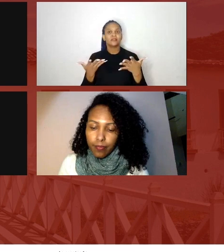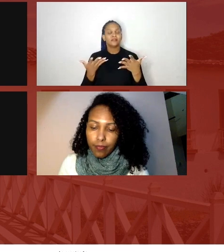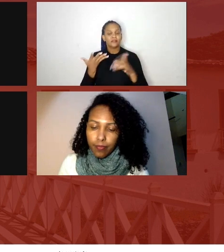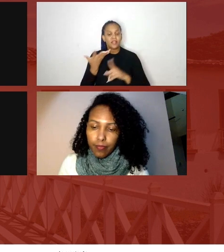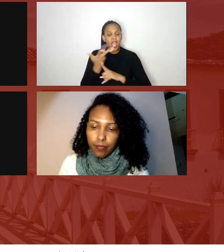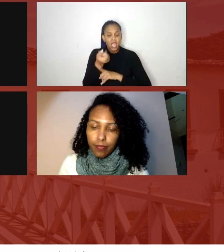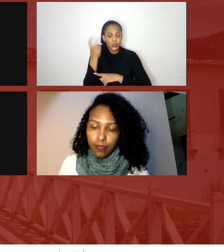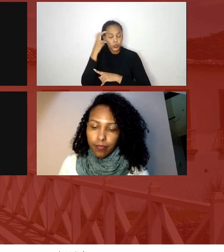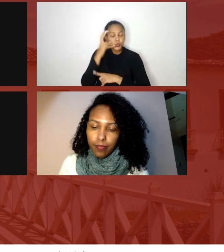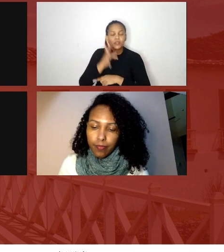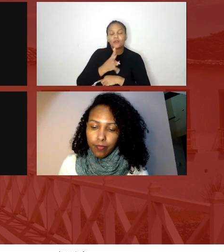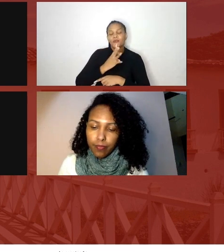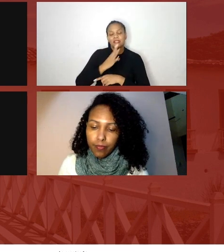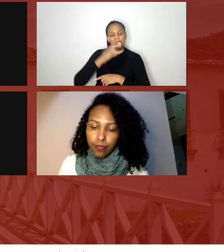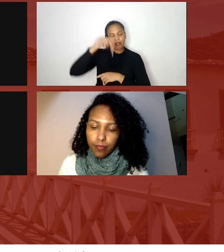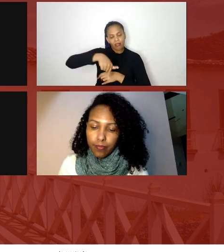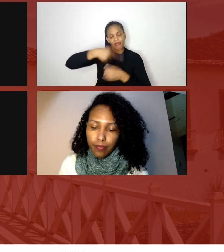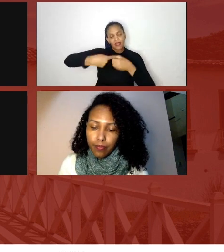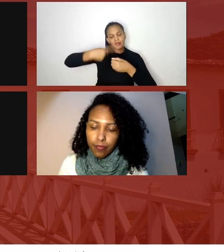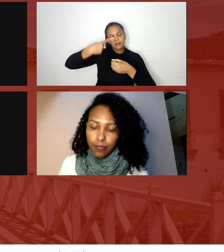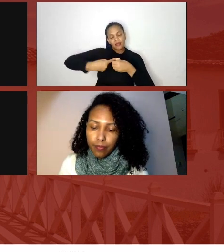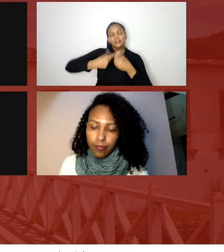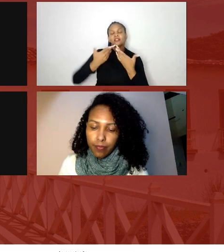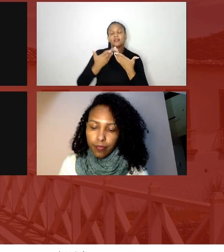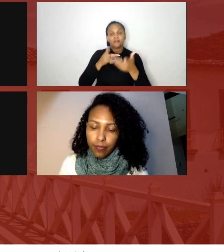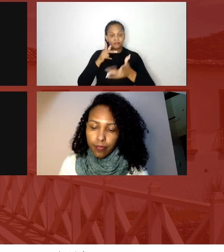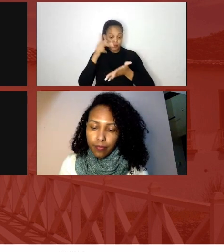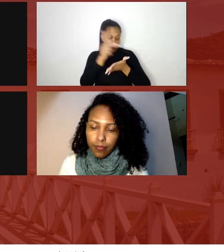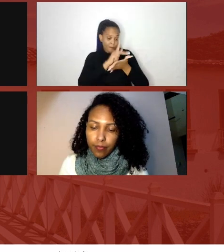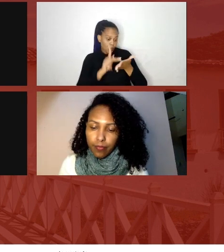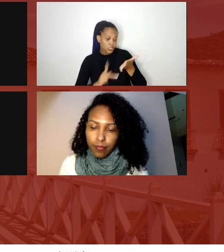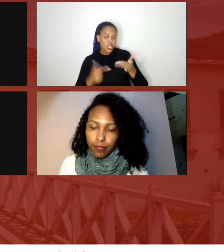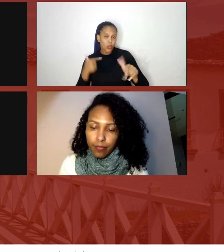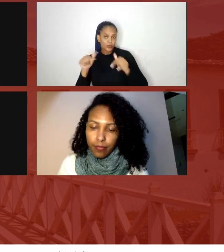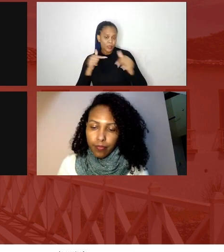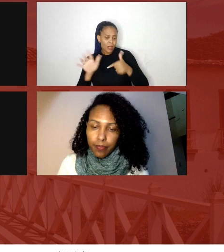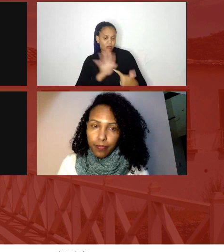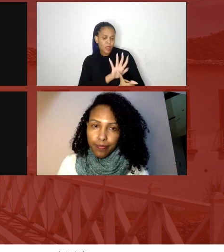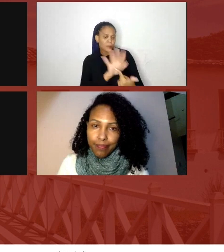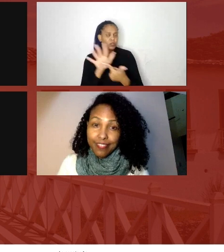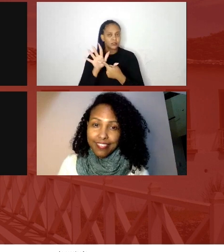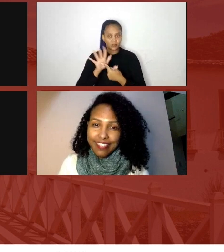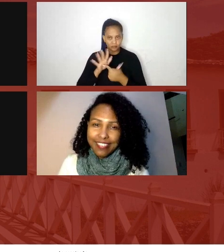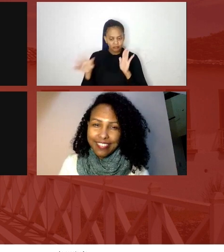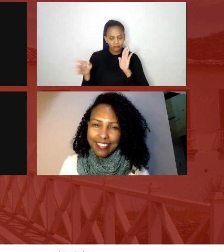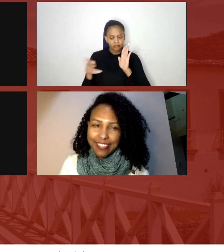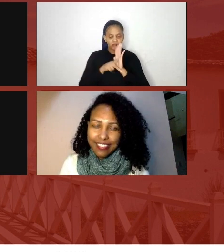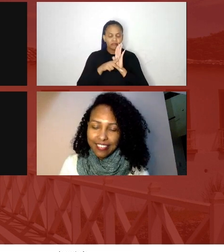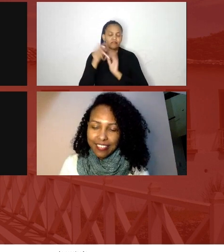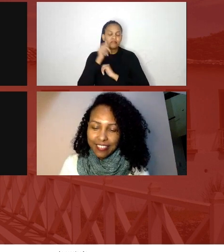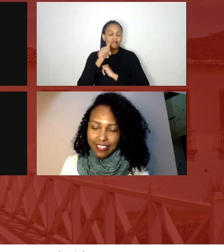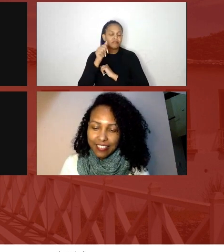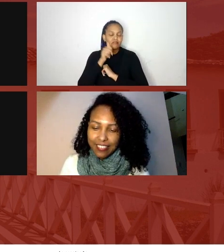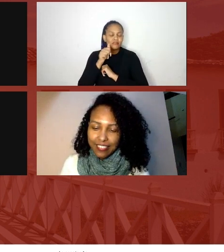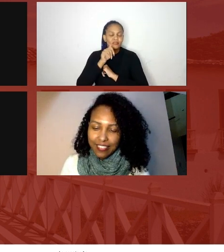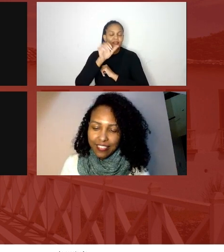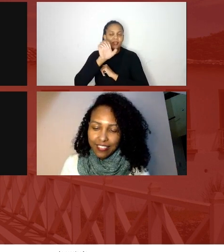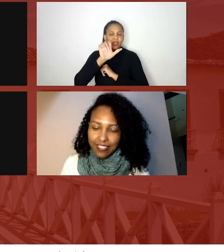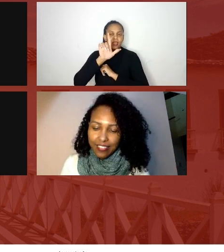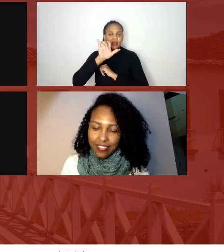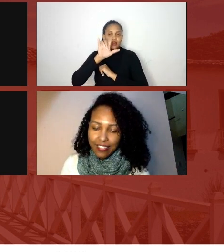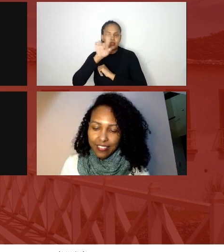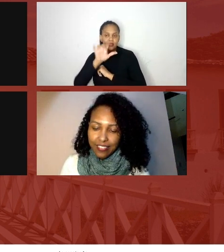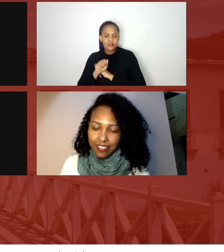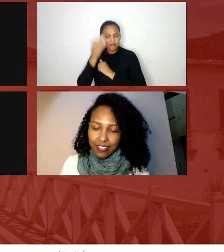Goiás para poesia o trabalho que vai passar é a própria Elenísia da Mata que está aqui com a gente como a gente já falou é cantora é